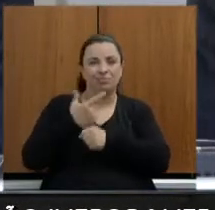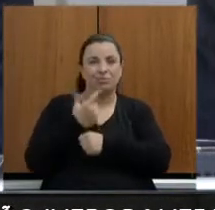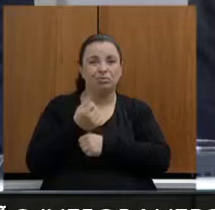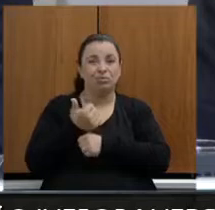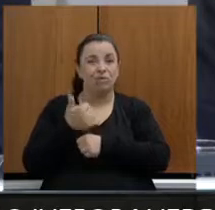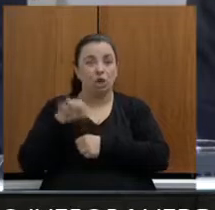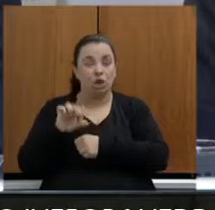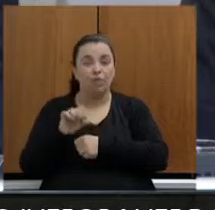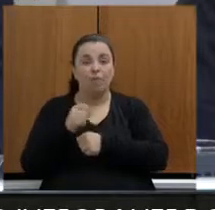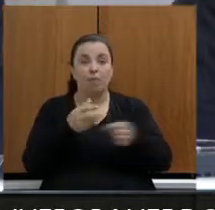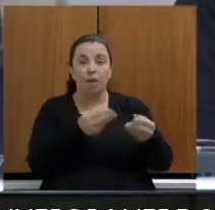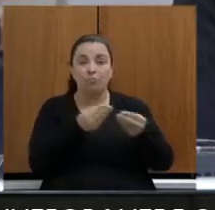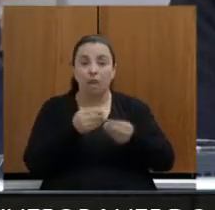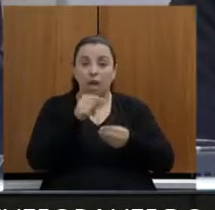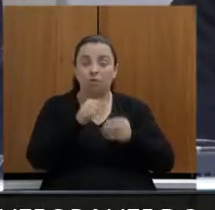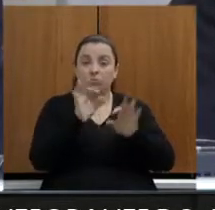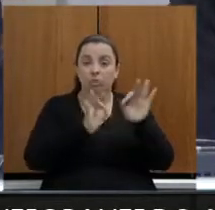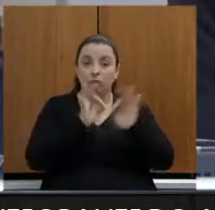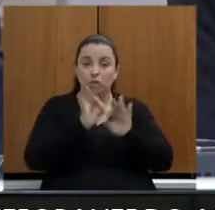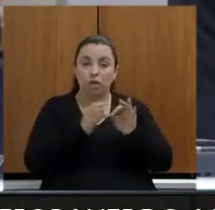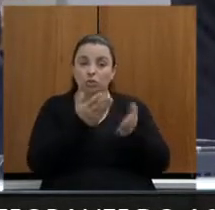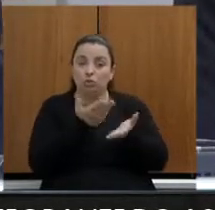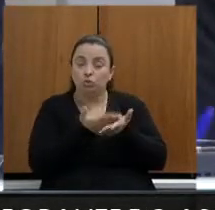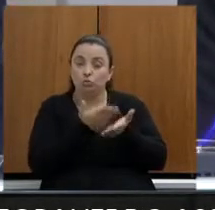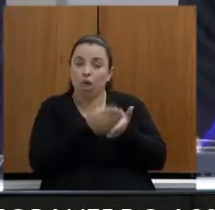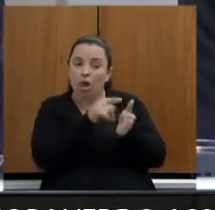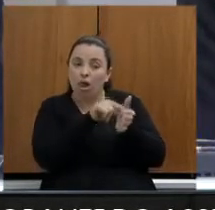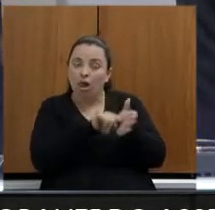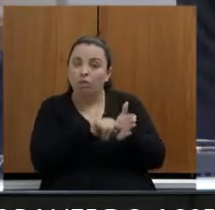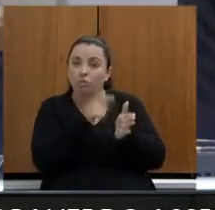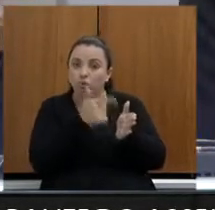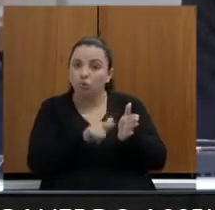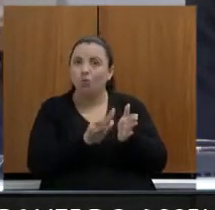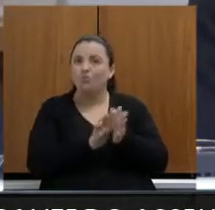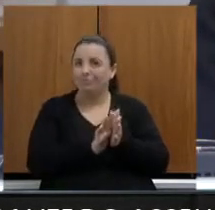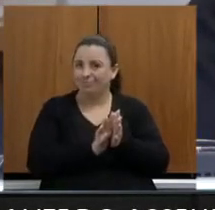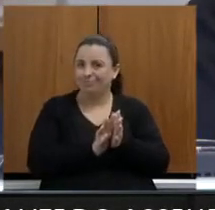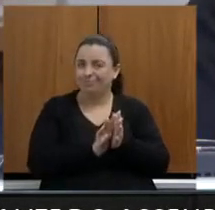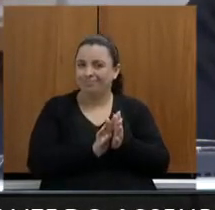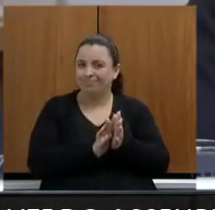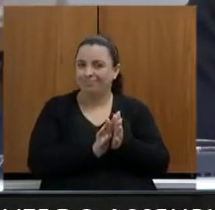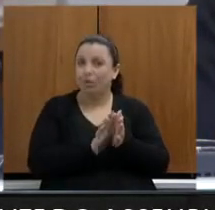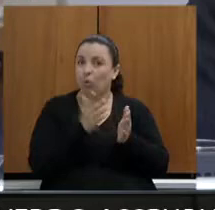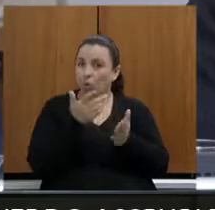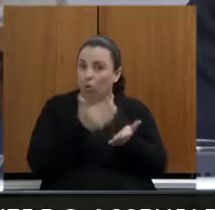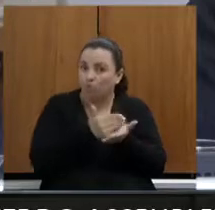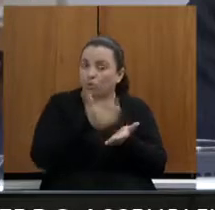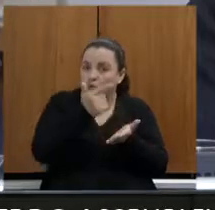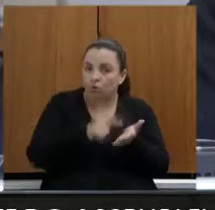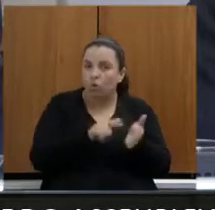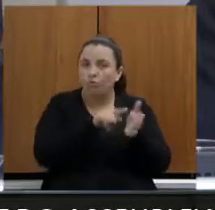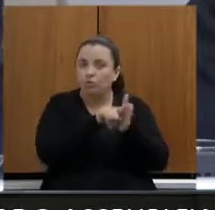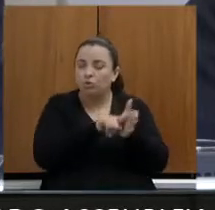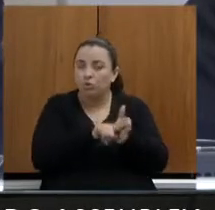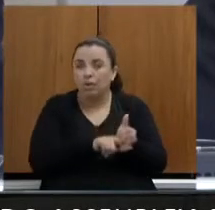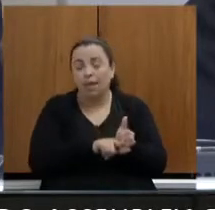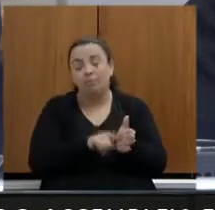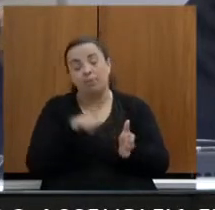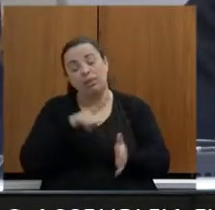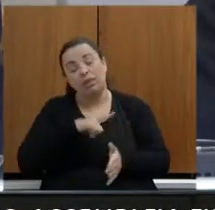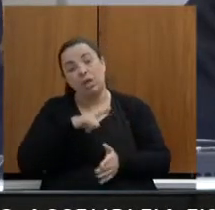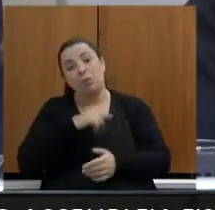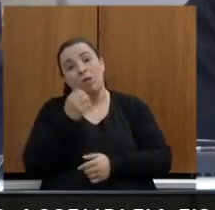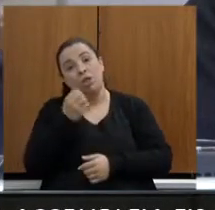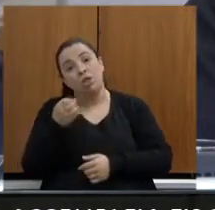e reestudamos esses projetos. Então, esses projetos estão sendo estudados desde 2019, logicamente, dentro de uma nova concepção, porque